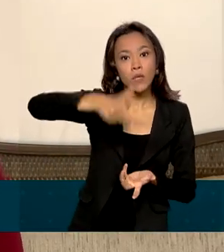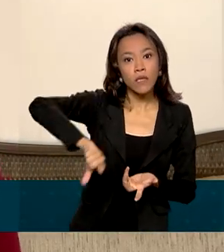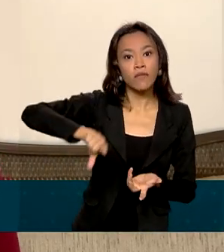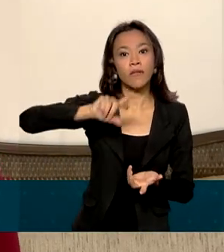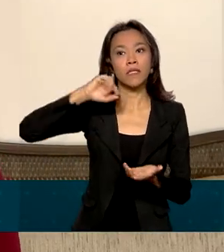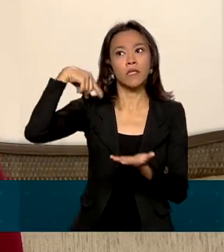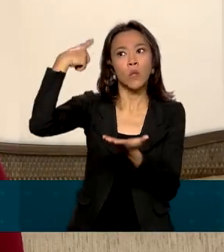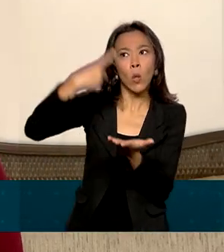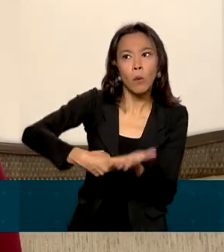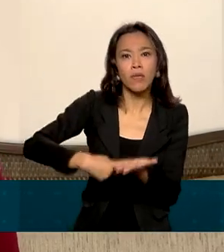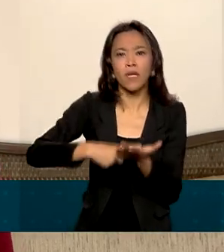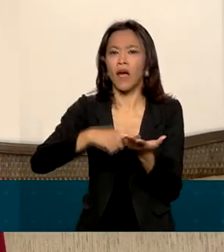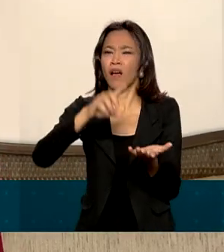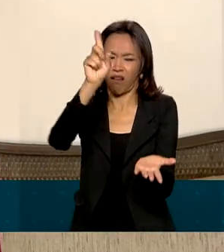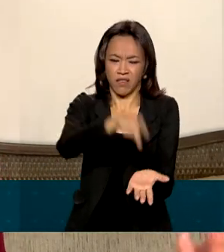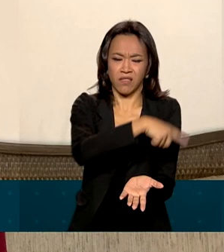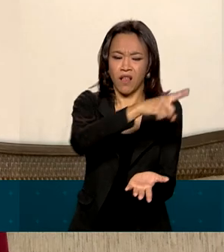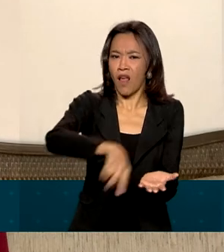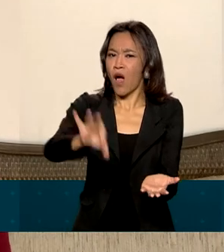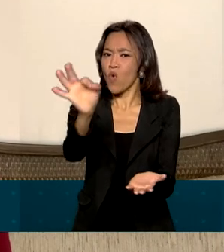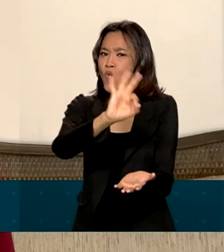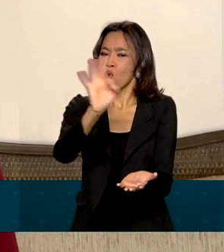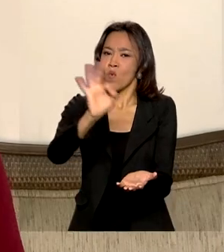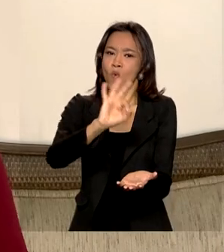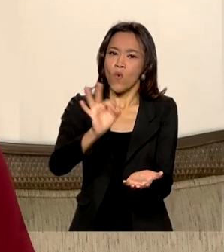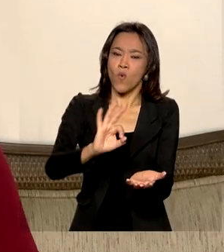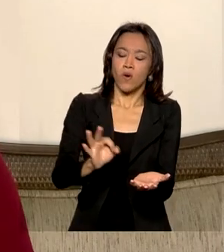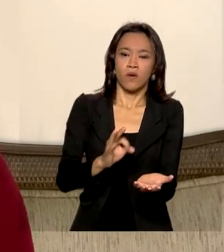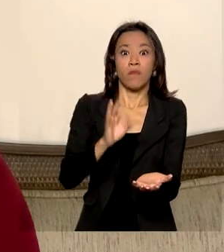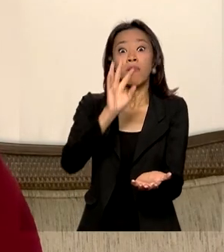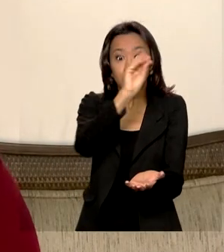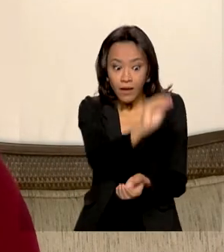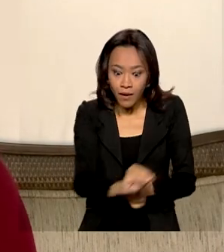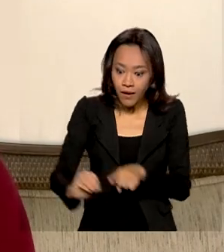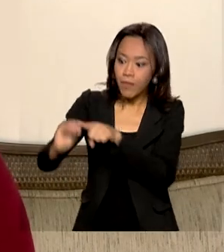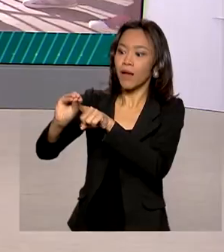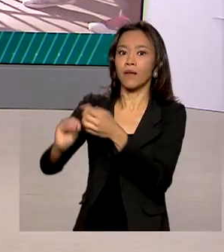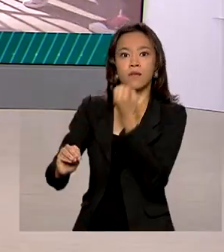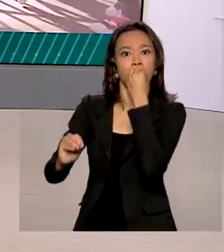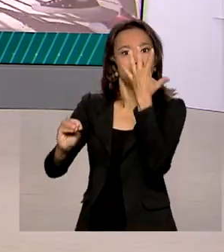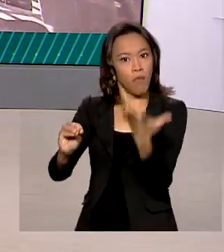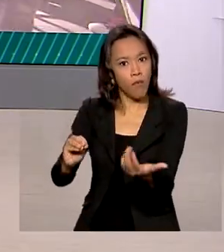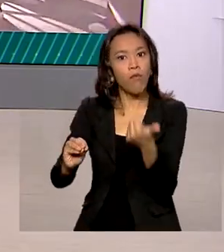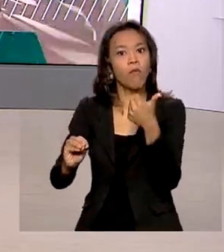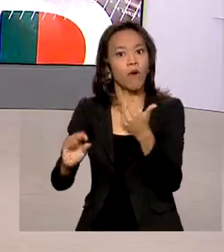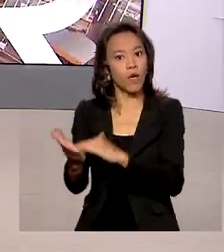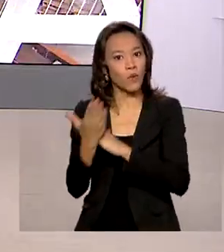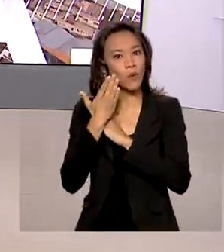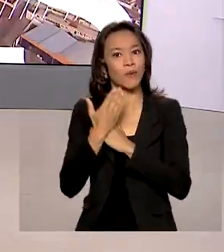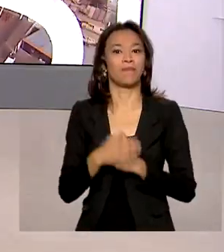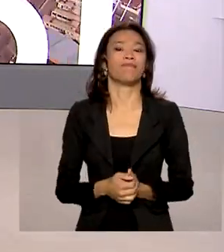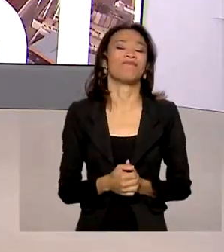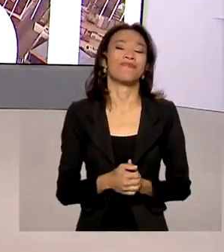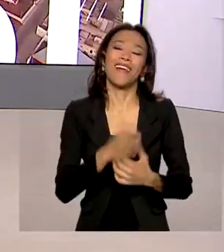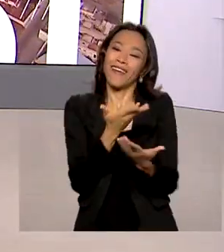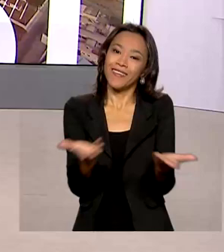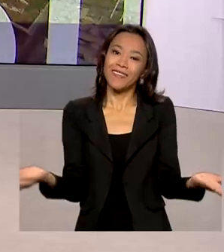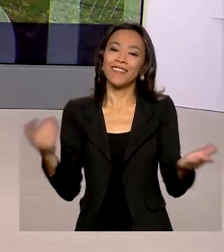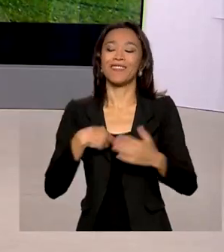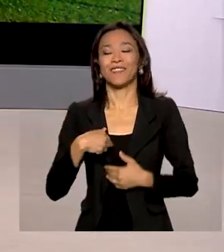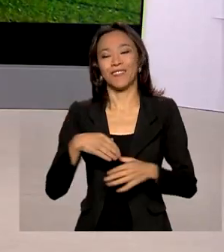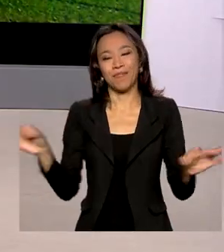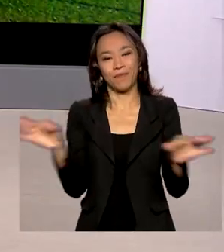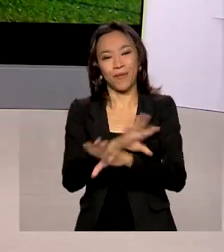as coisas ao invés de cancelá-las, puxa vida, isso salva muitos empregos. É isso, a gente fica por aqui.